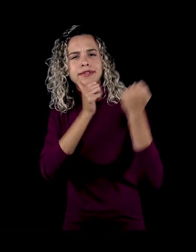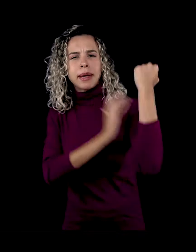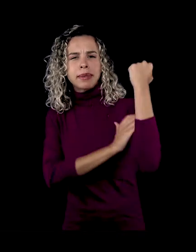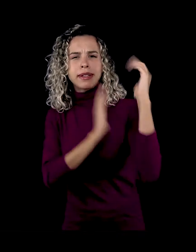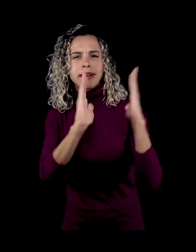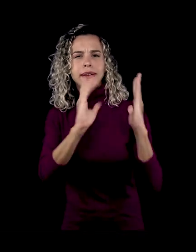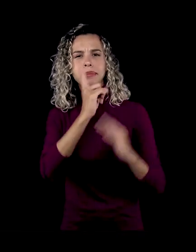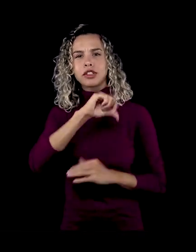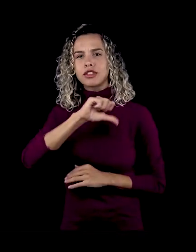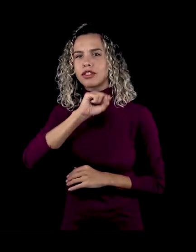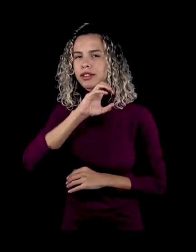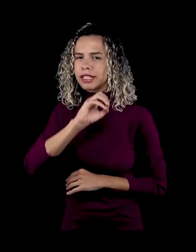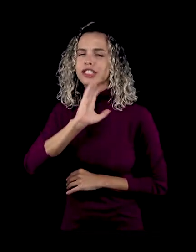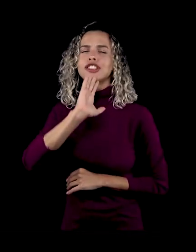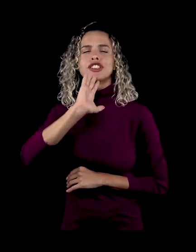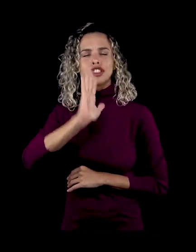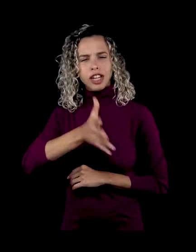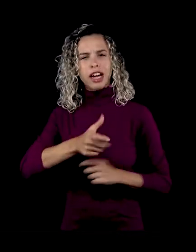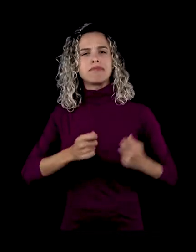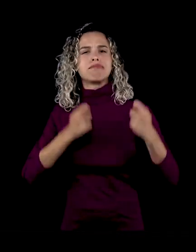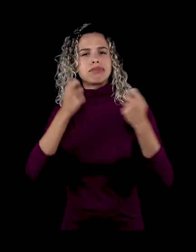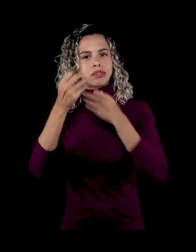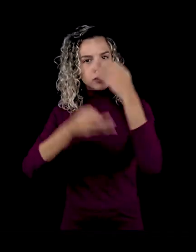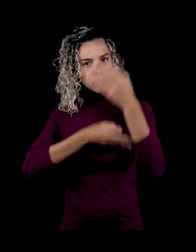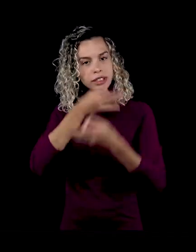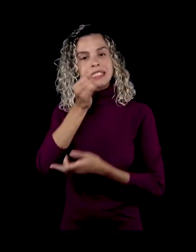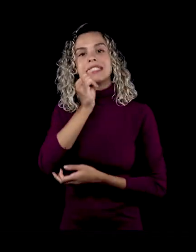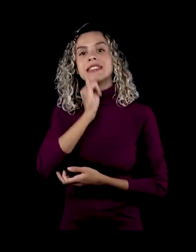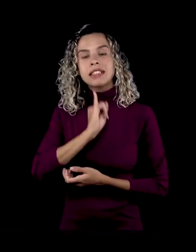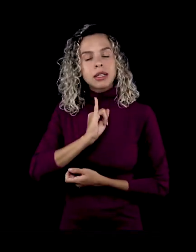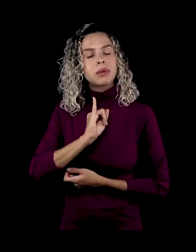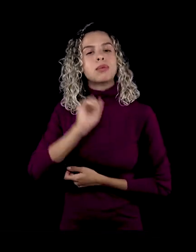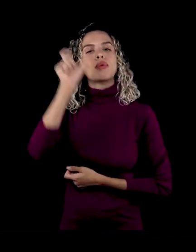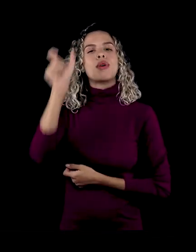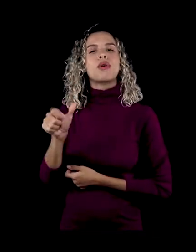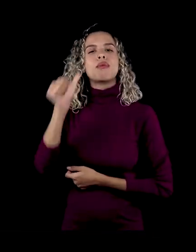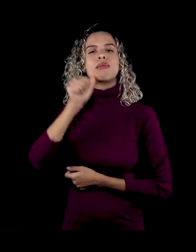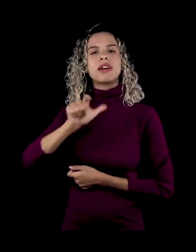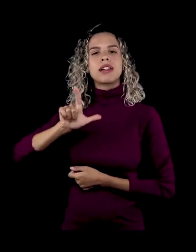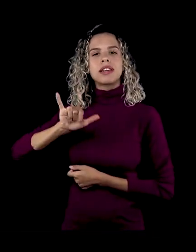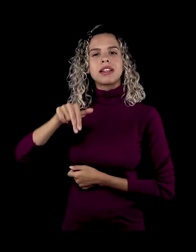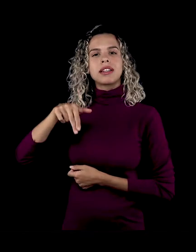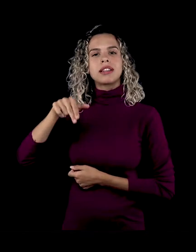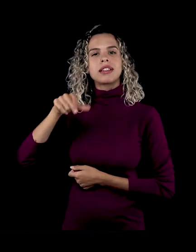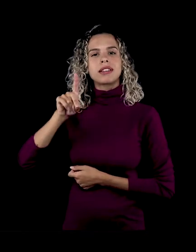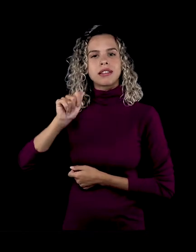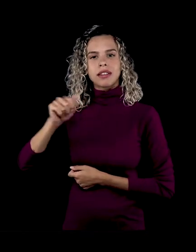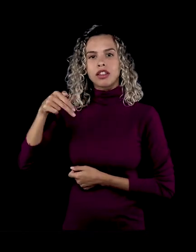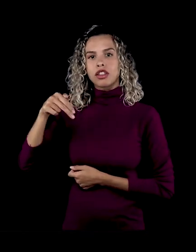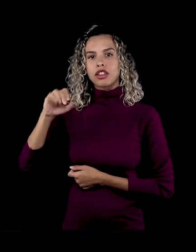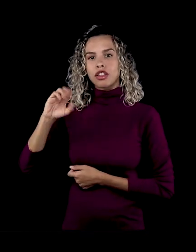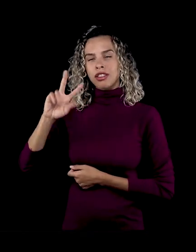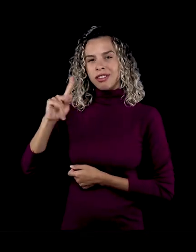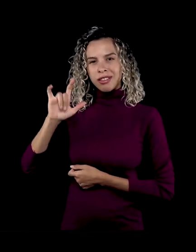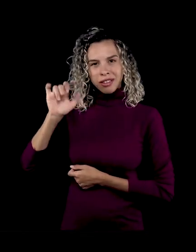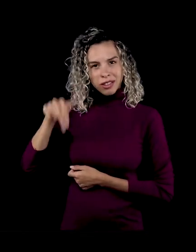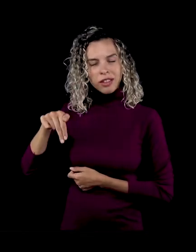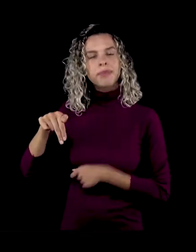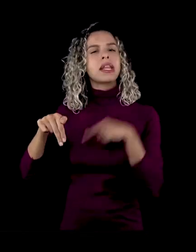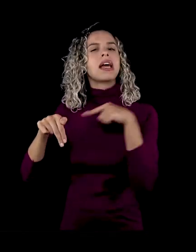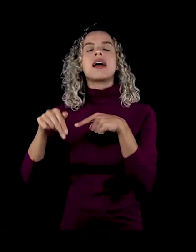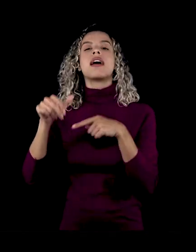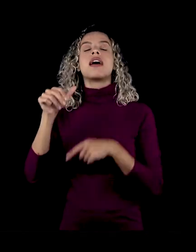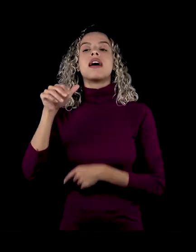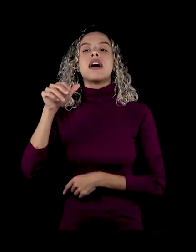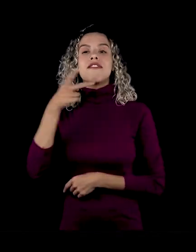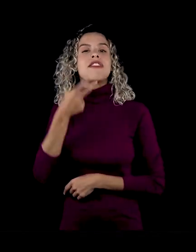anos 80, já foi muito bem colocado, por exemplo, pela Linda Nóquins, o feminino não era associado